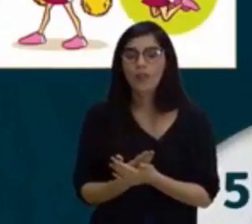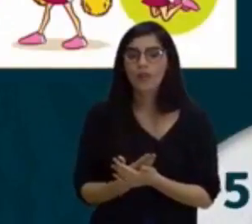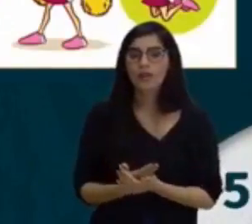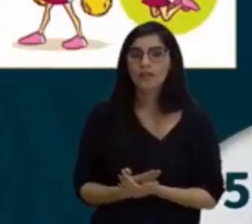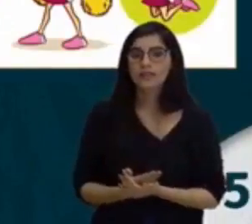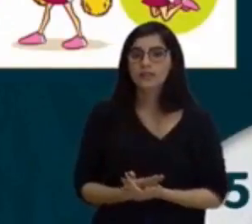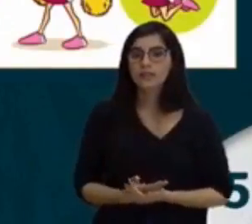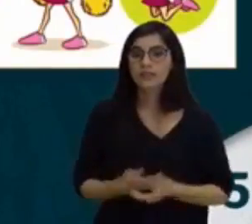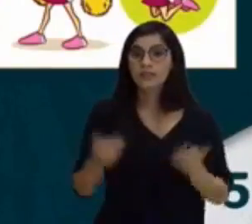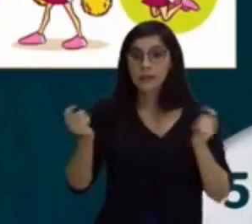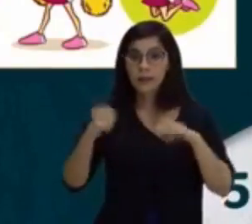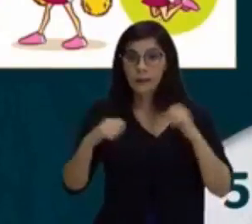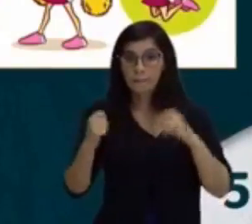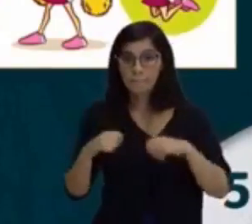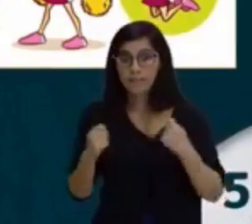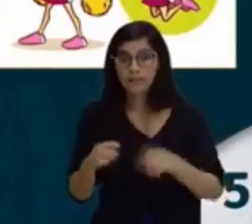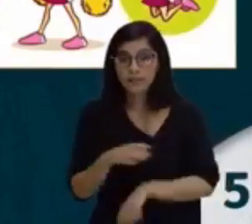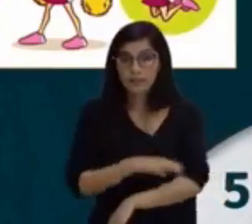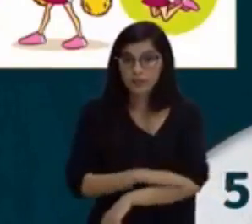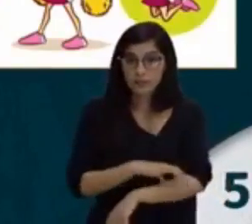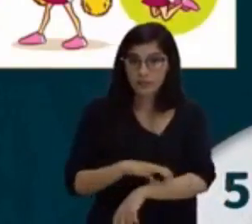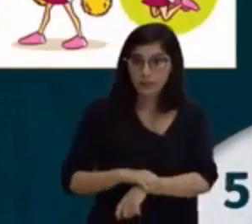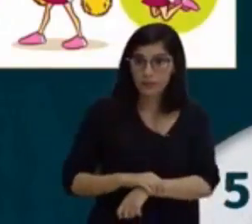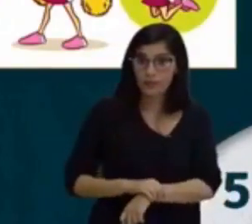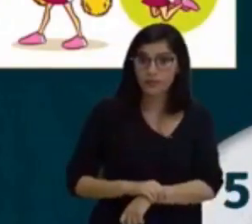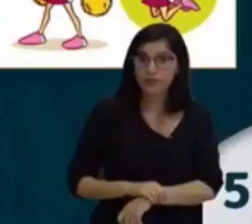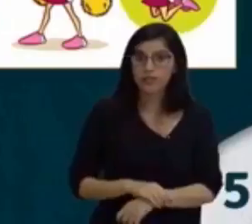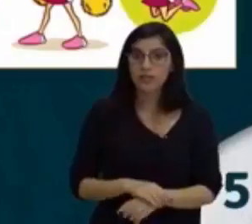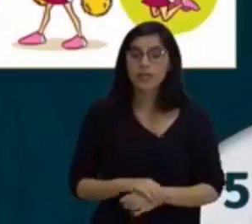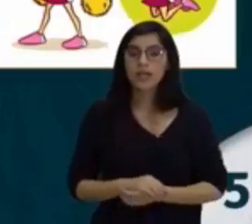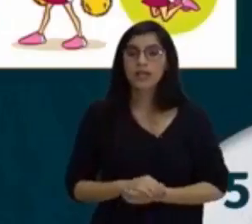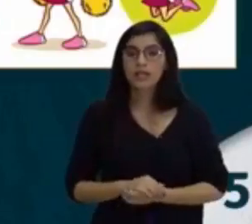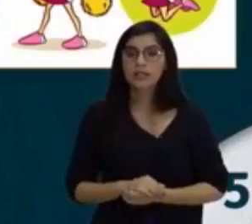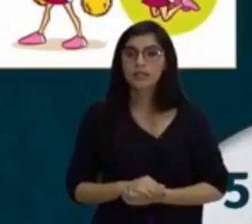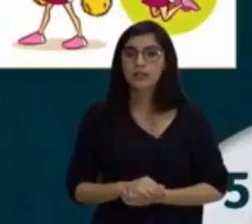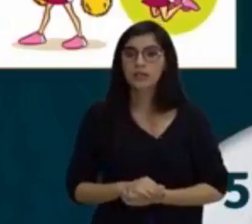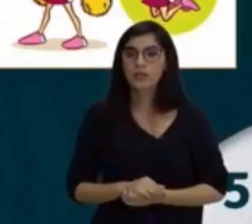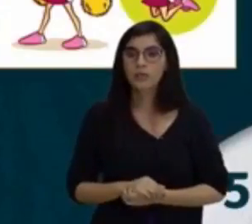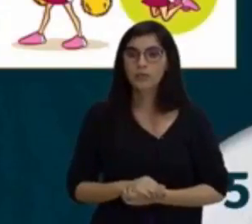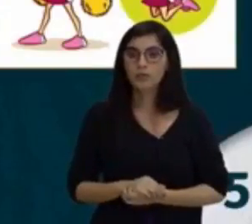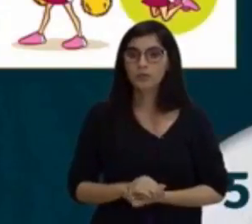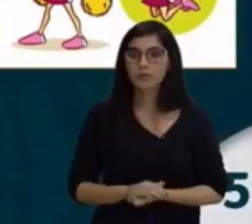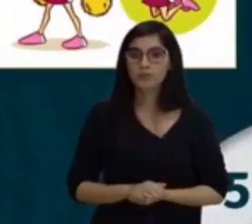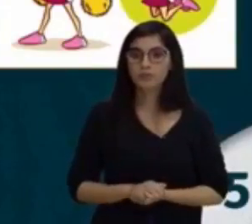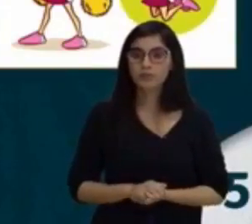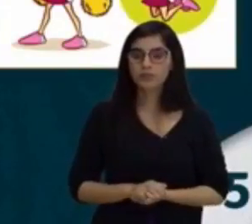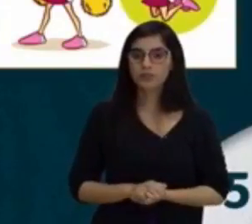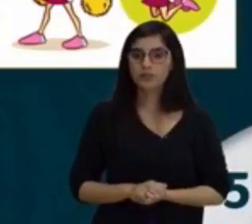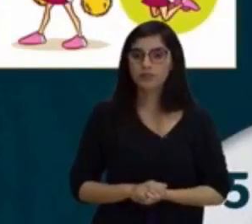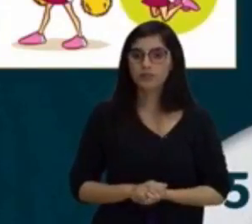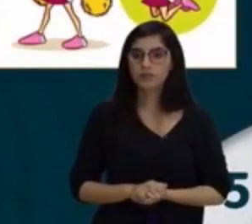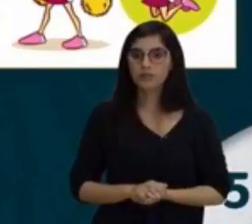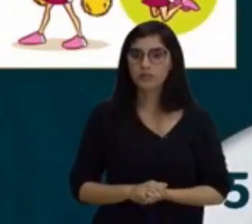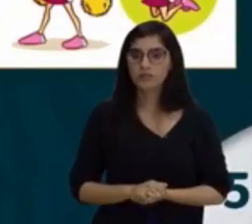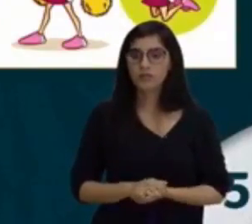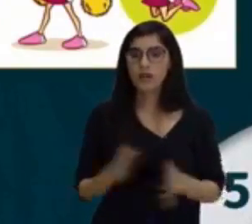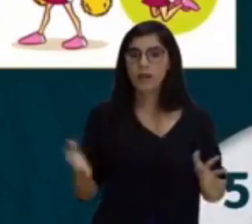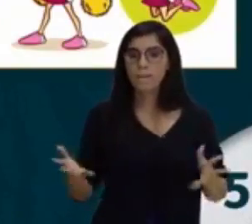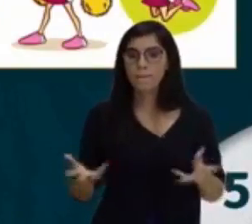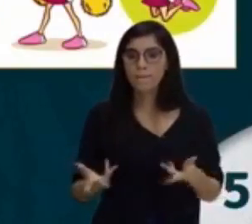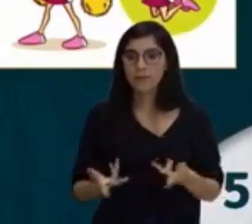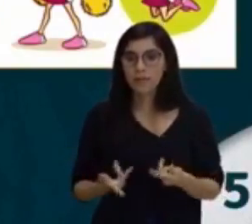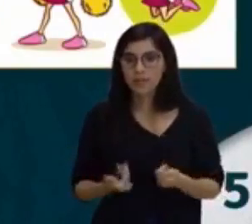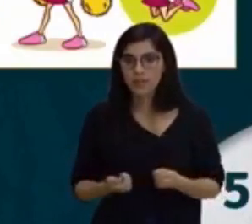valências físicas, ou as qualidades físicas, são atributos físicos treináveis.